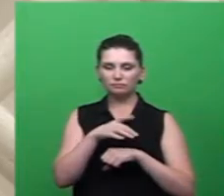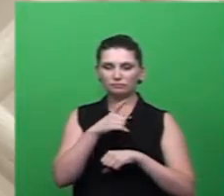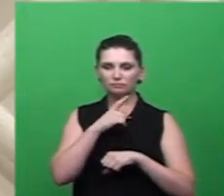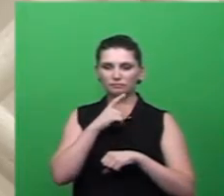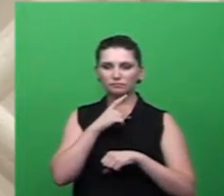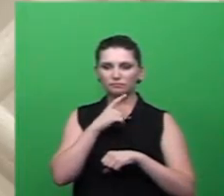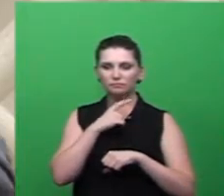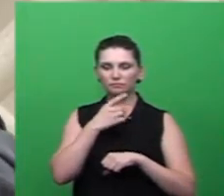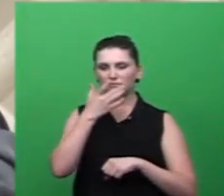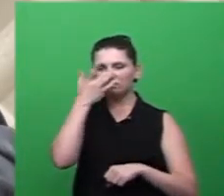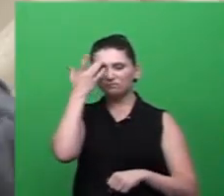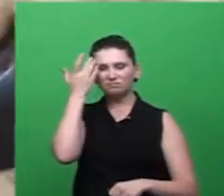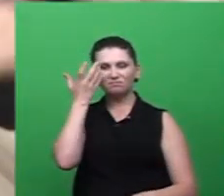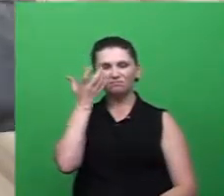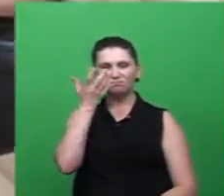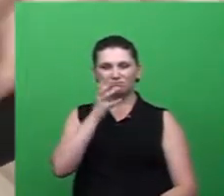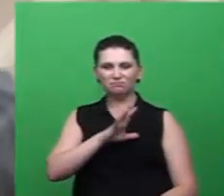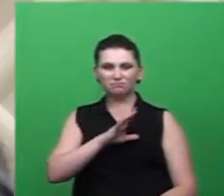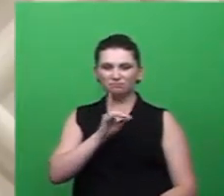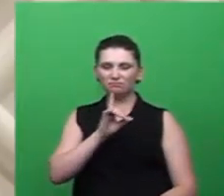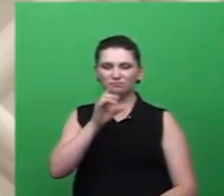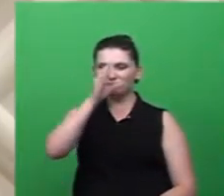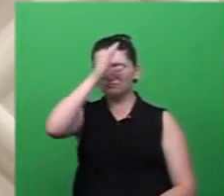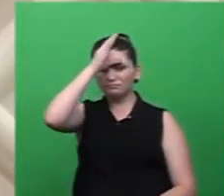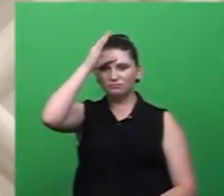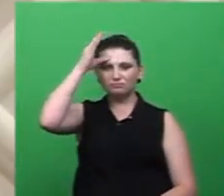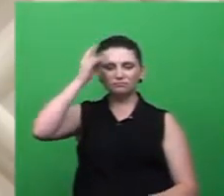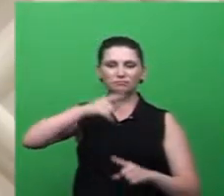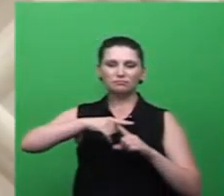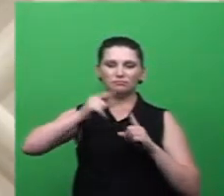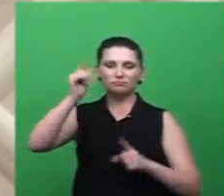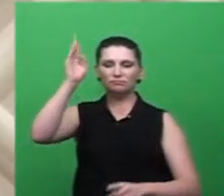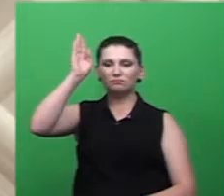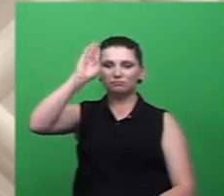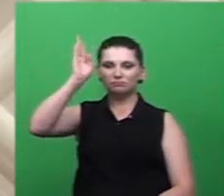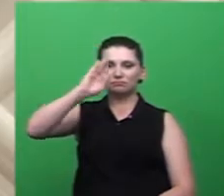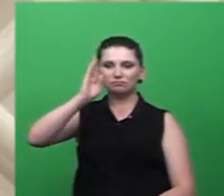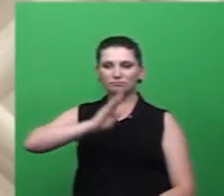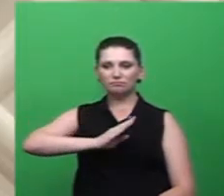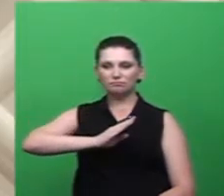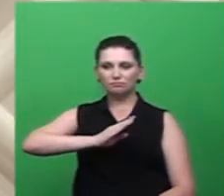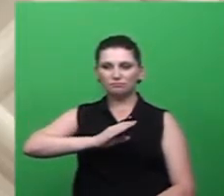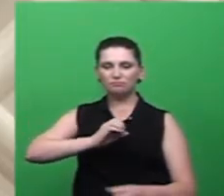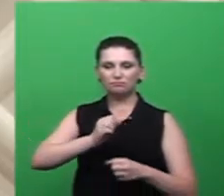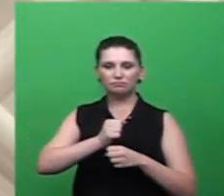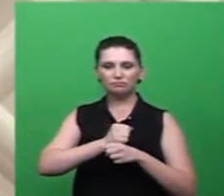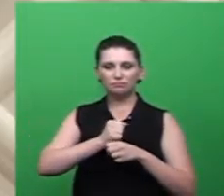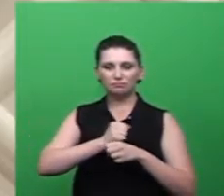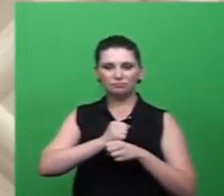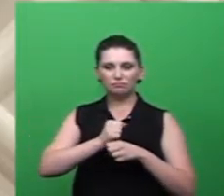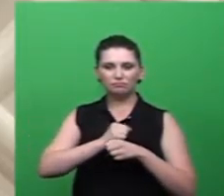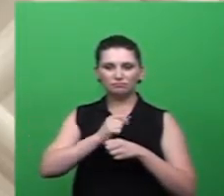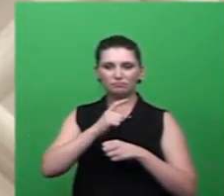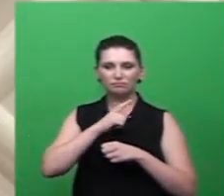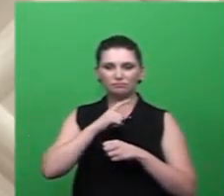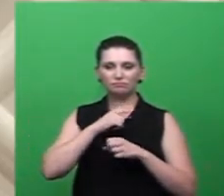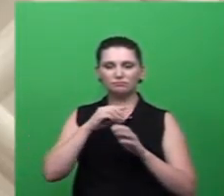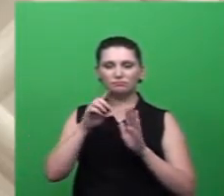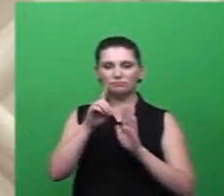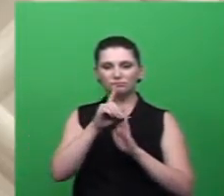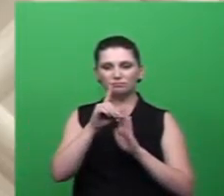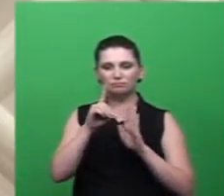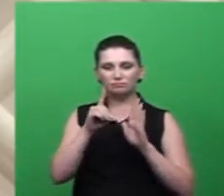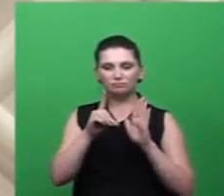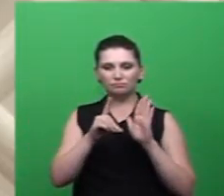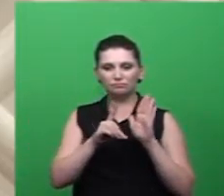dos agentes comunitários não em Criciúma eu digo a nível Brasil mesmo né e no ano passado mesmo houve um decreto ministerial